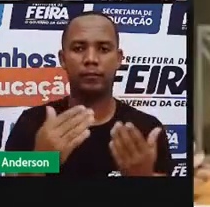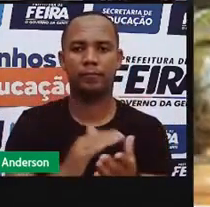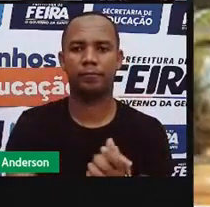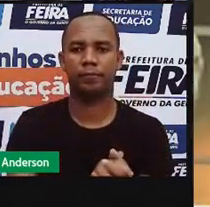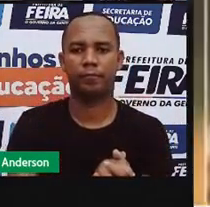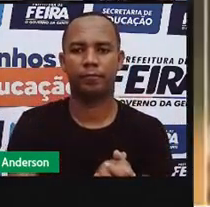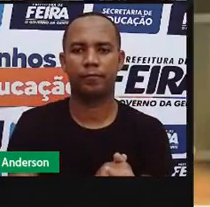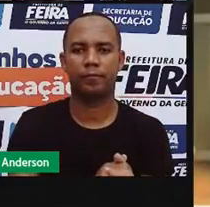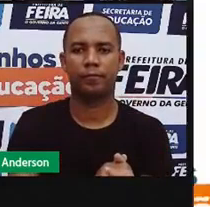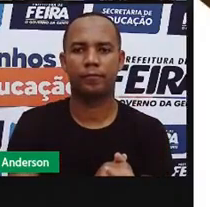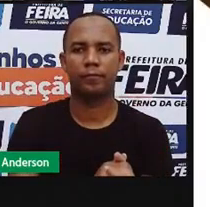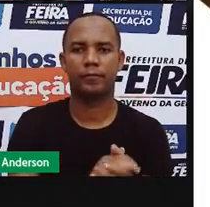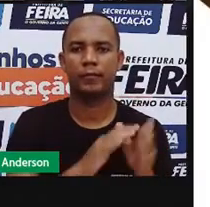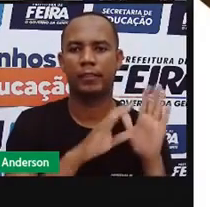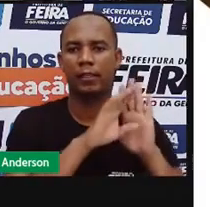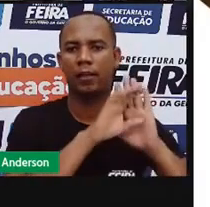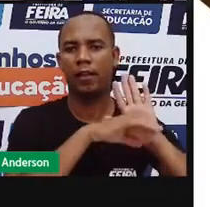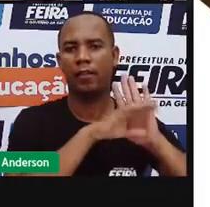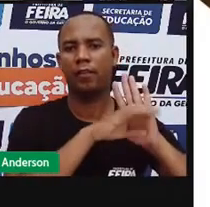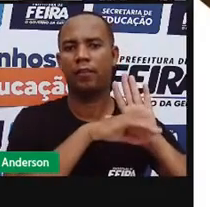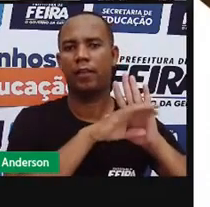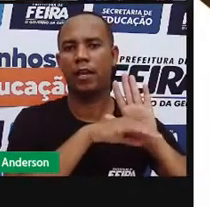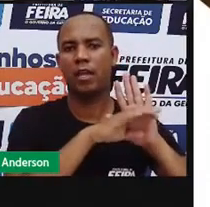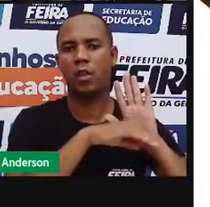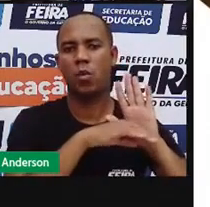Olha só o calendário novo.